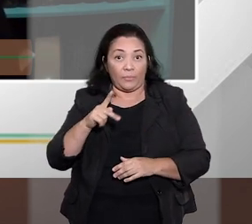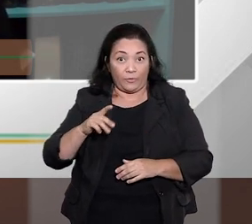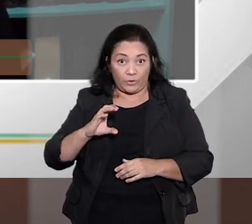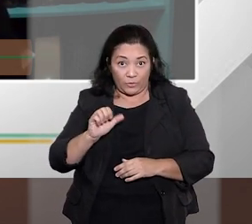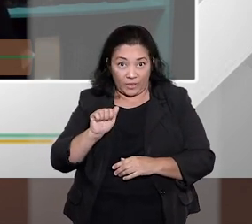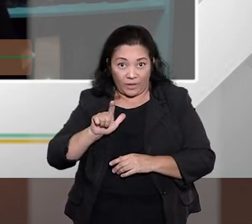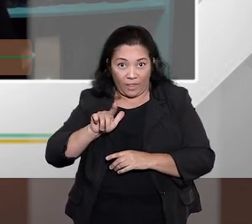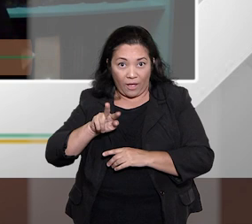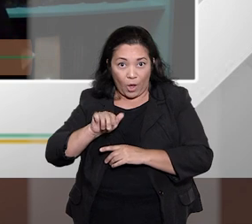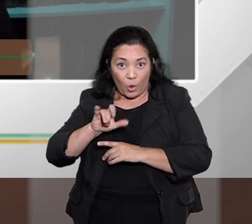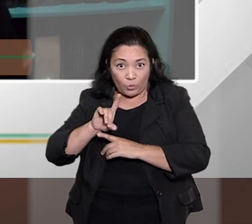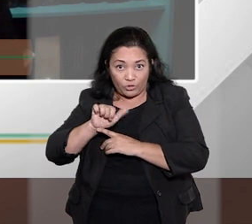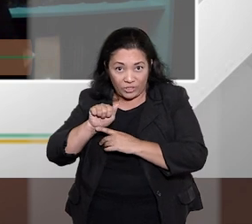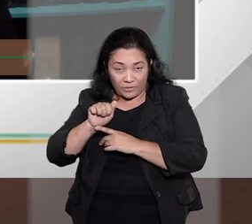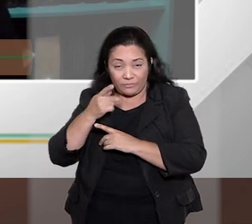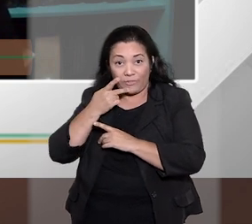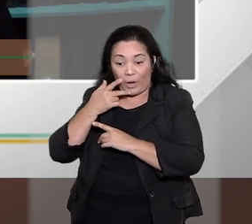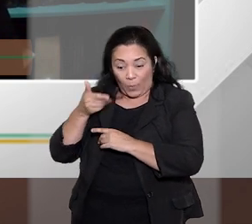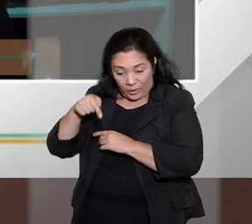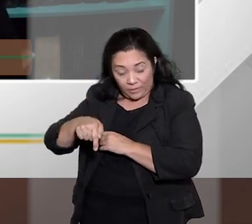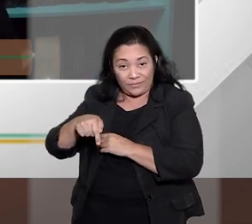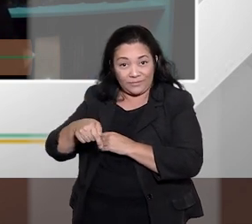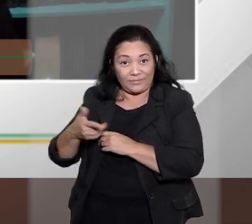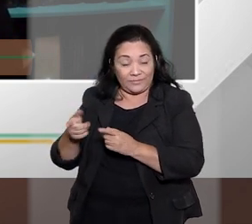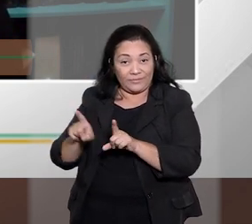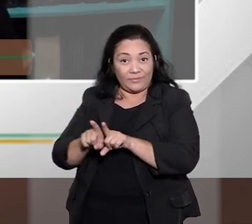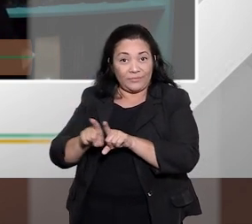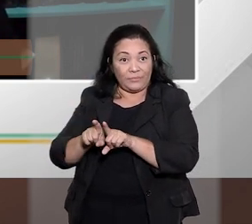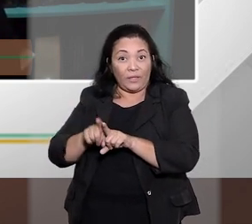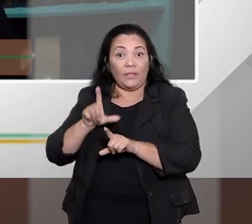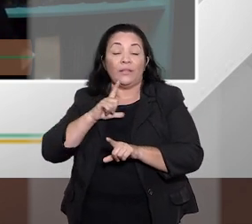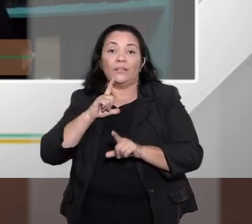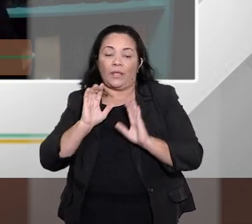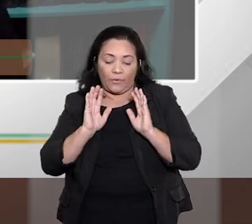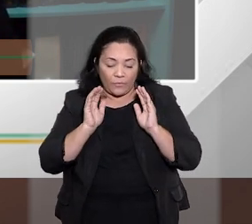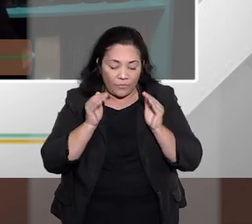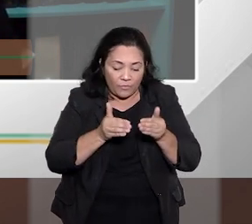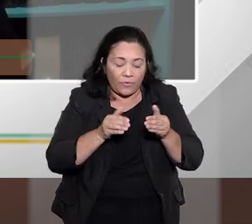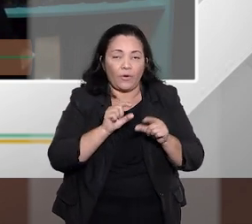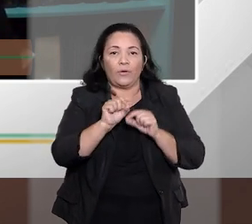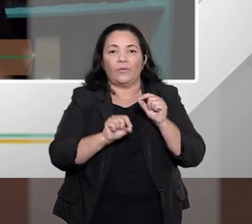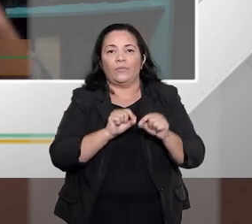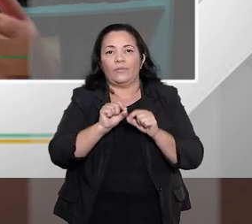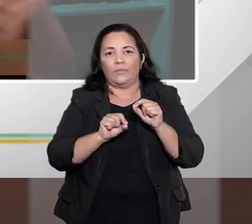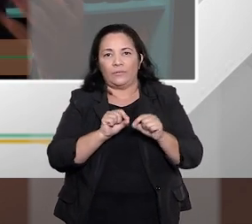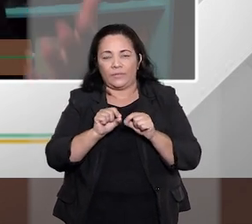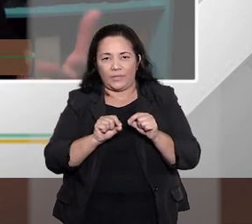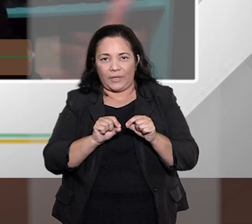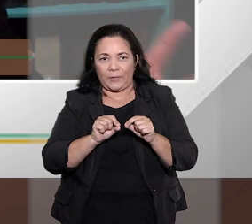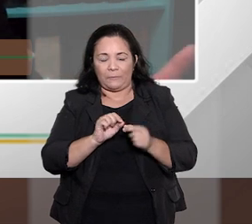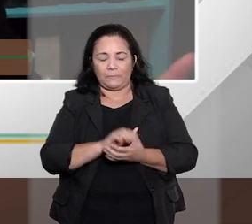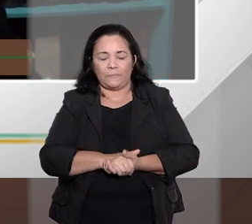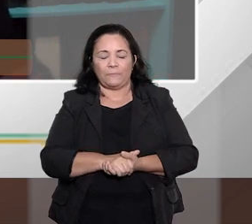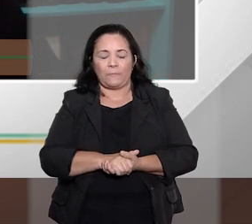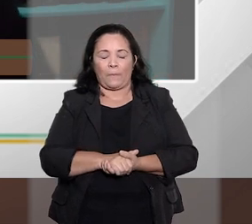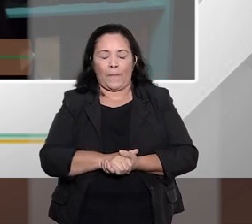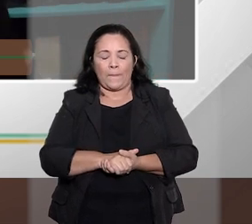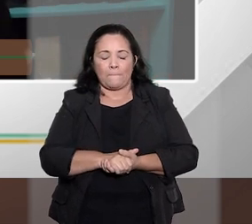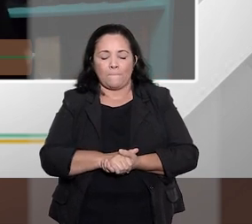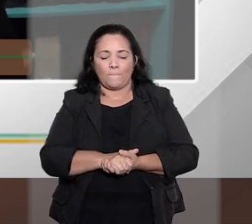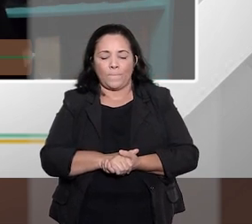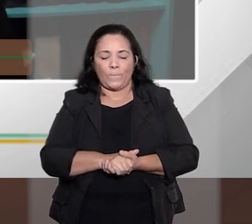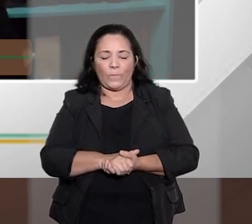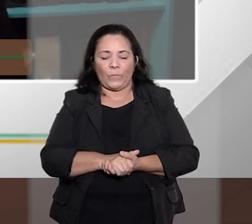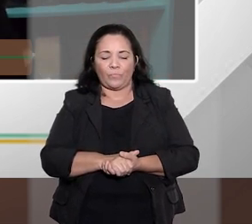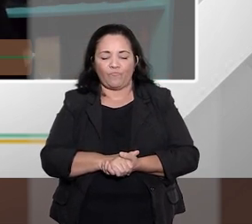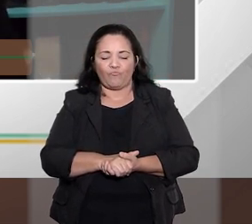Cláudia muito bem pontuou, houve uma grande ênfase, não apenas na correção, ou tratamento, para